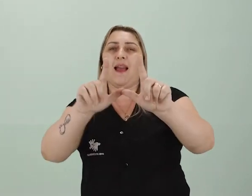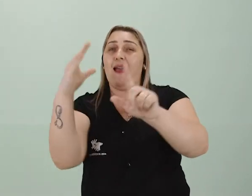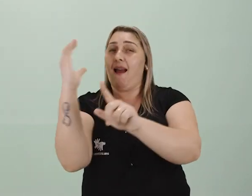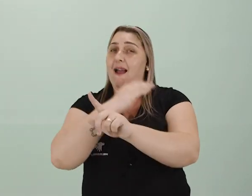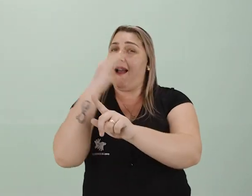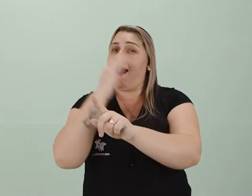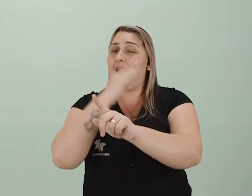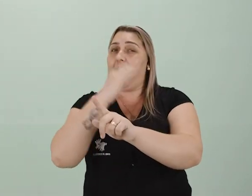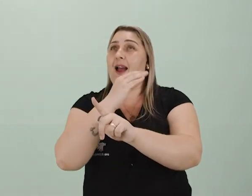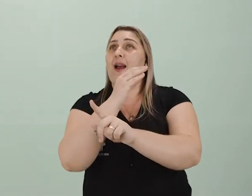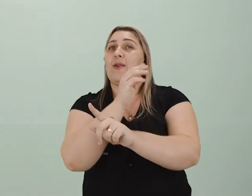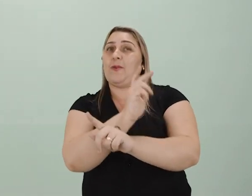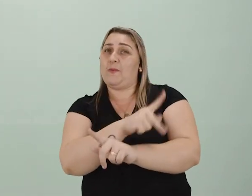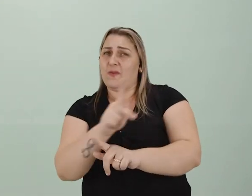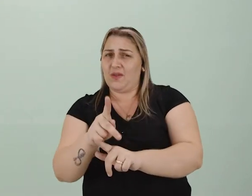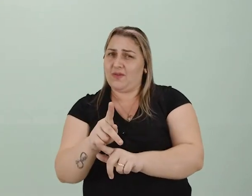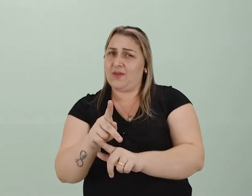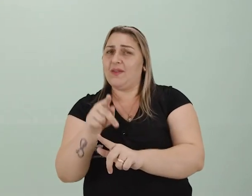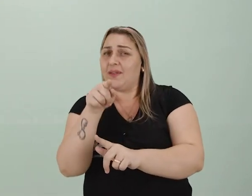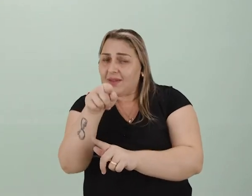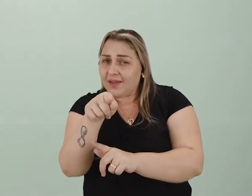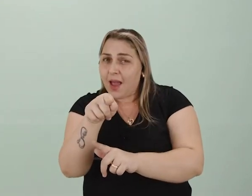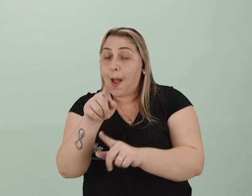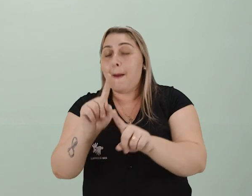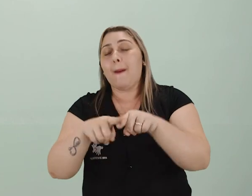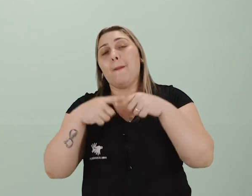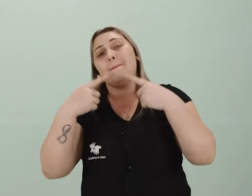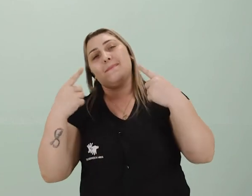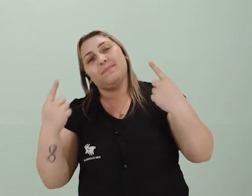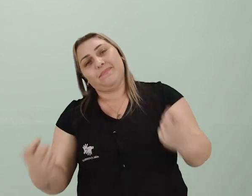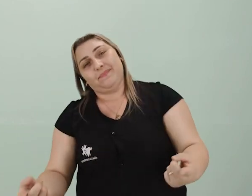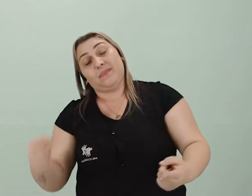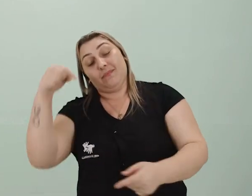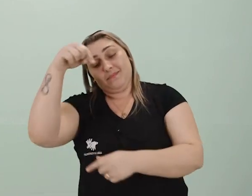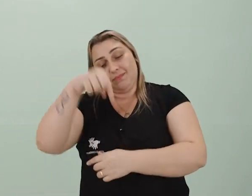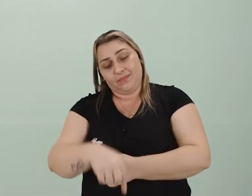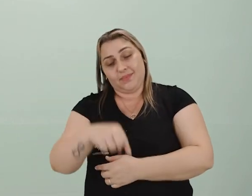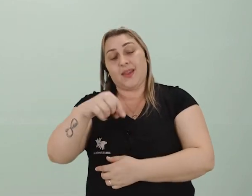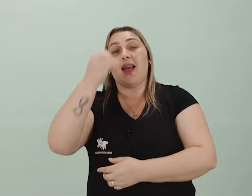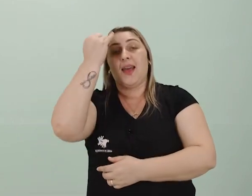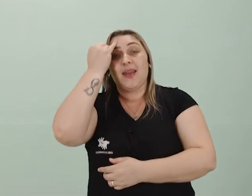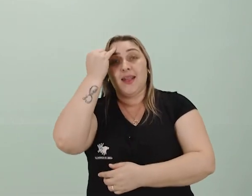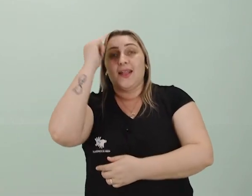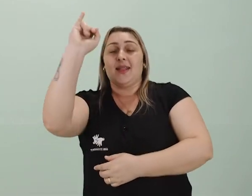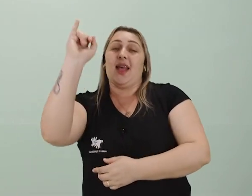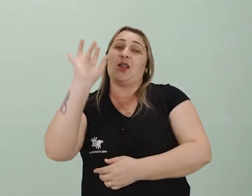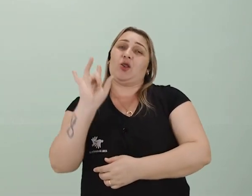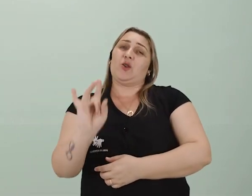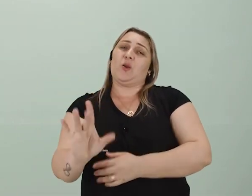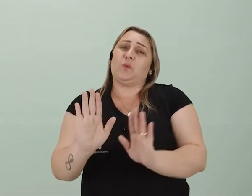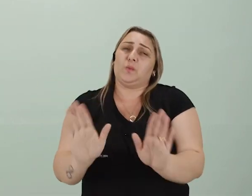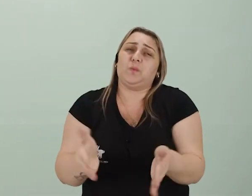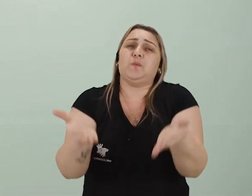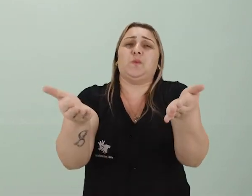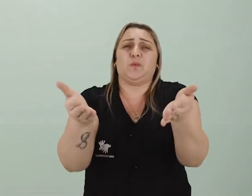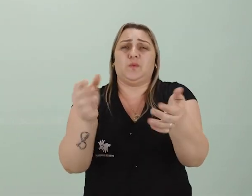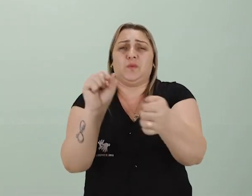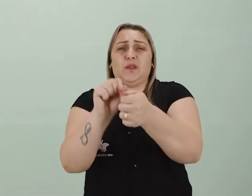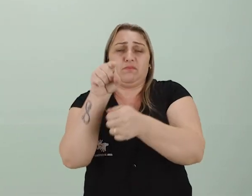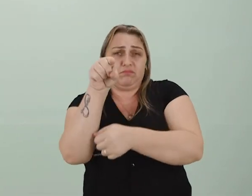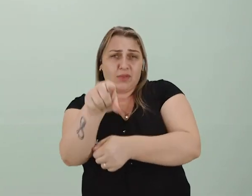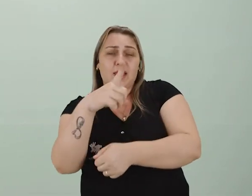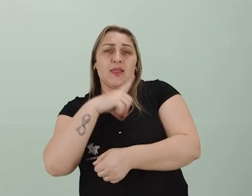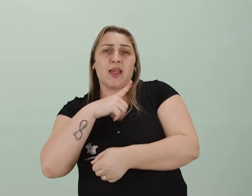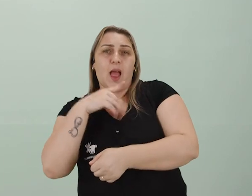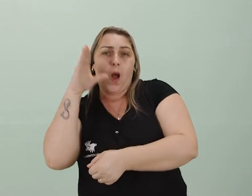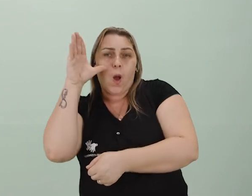muito rápido, professora. Você pode dizer. Mas, gente, aqui a ideia é apenas te estimular, fazer com que você